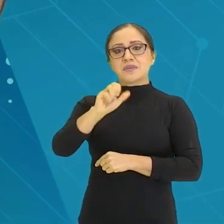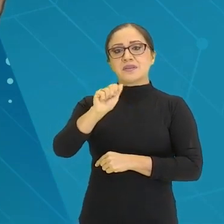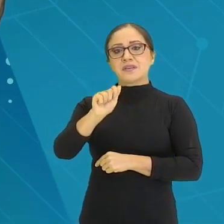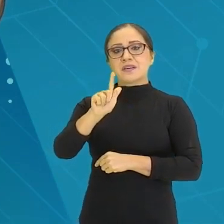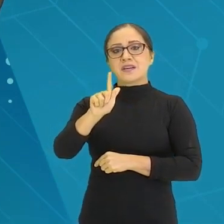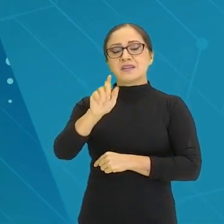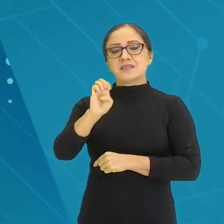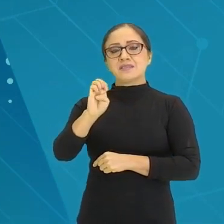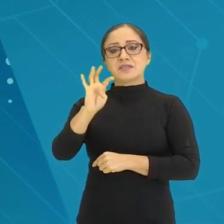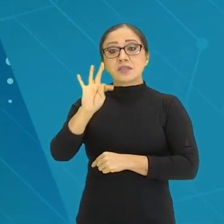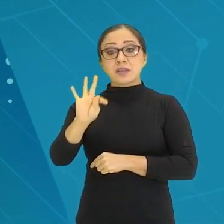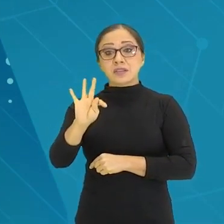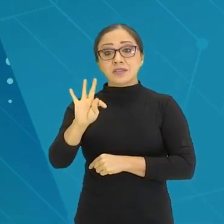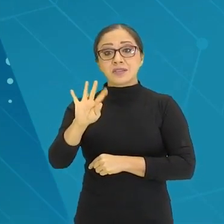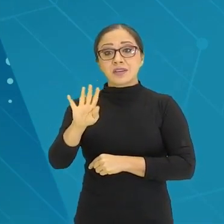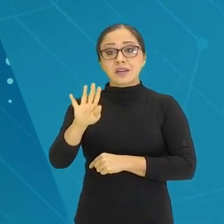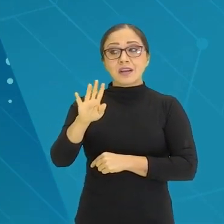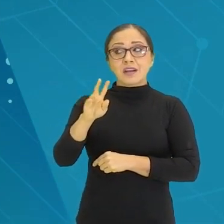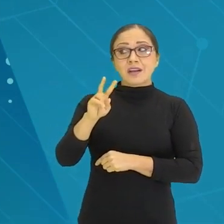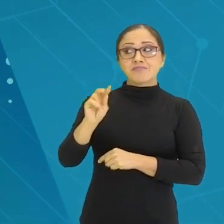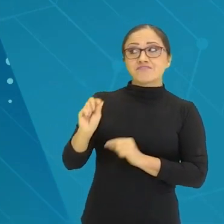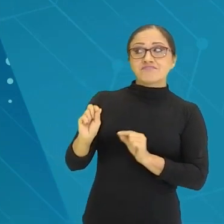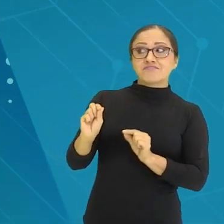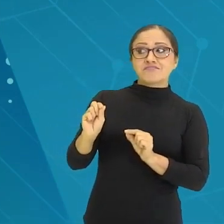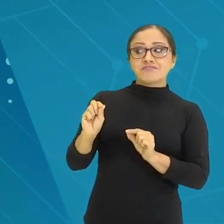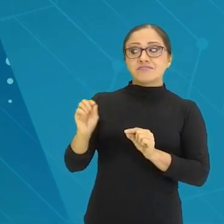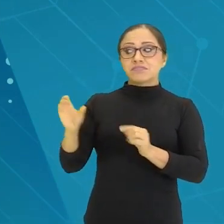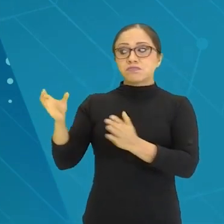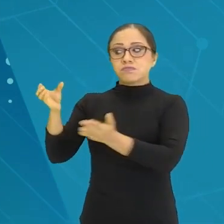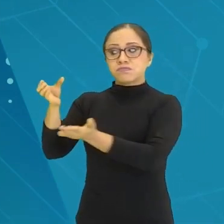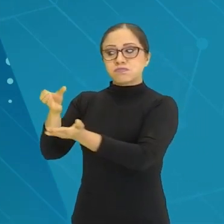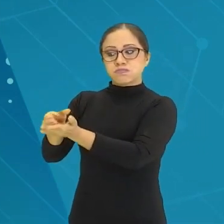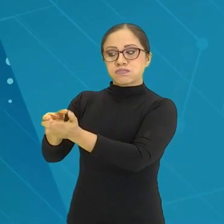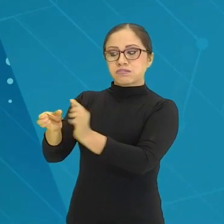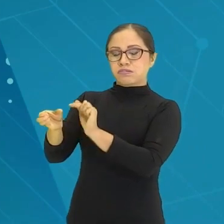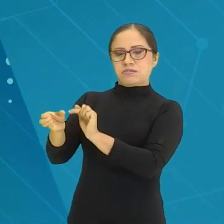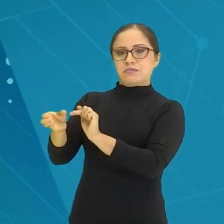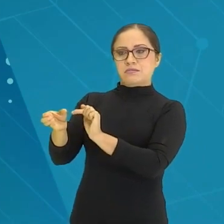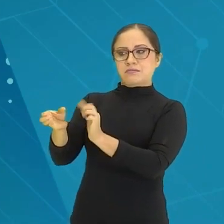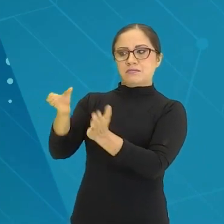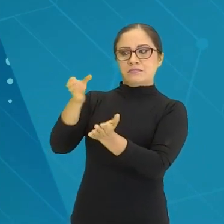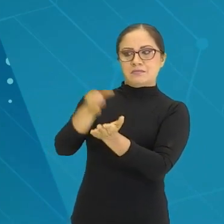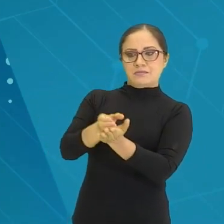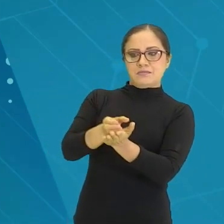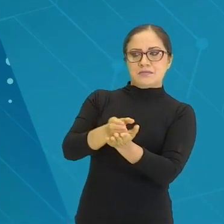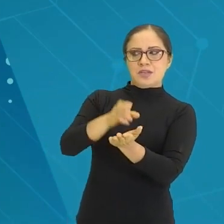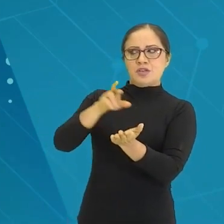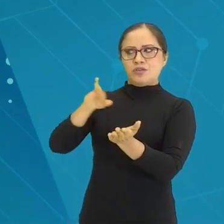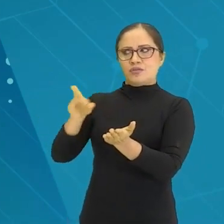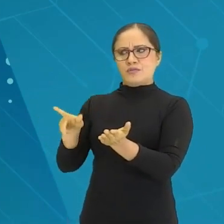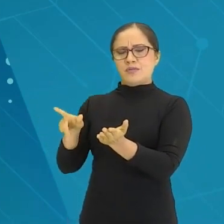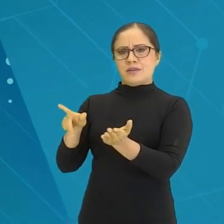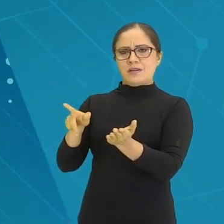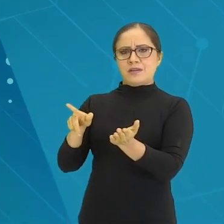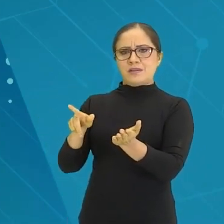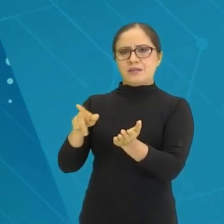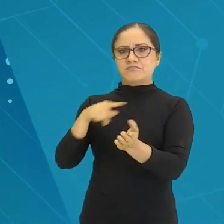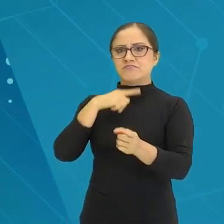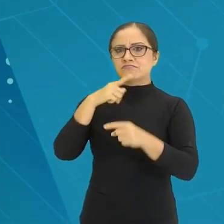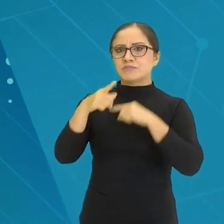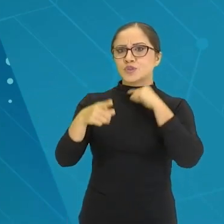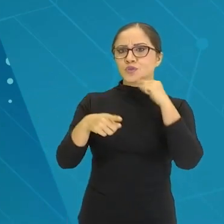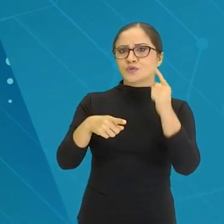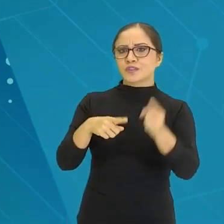desequilibra porque veio uma outra coisa, um outro copo, e esse outro copo fez com que ele duvidasse da